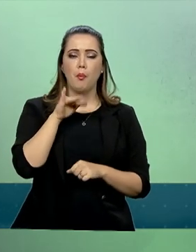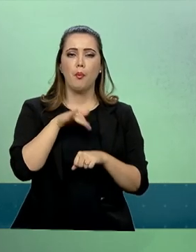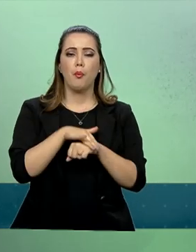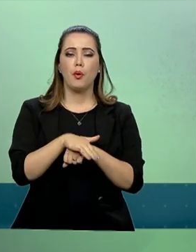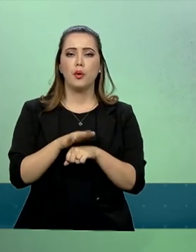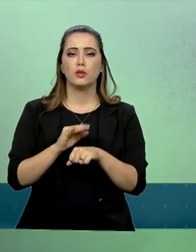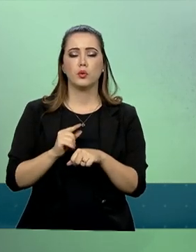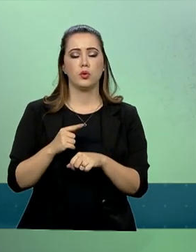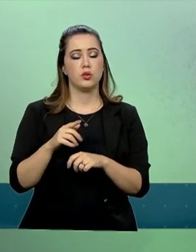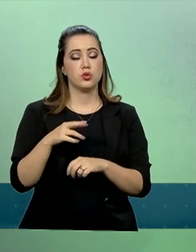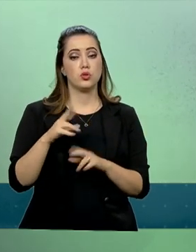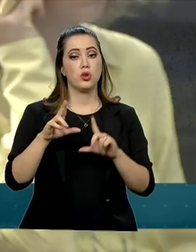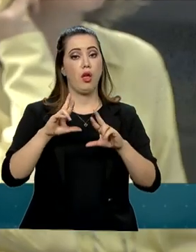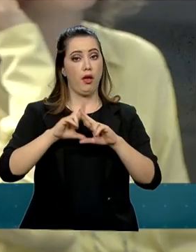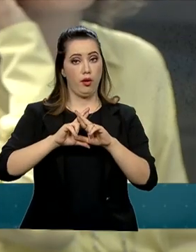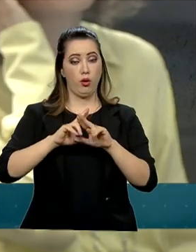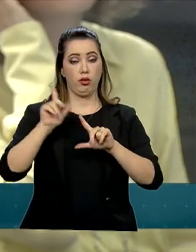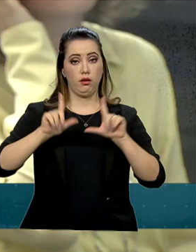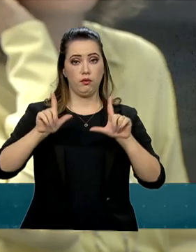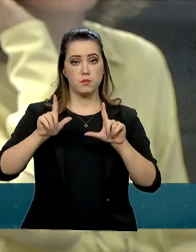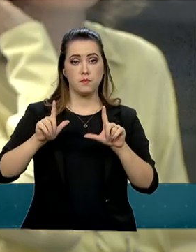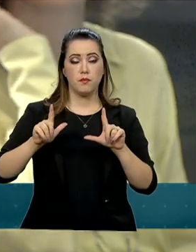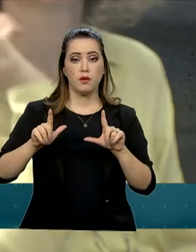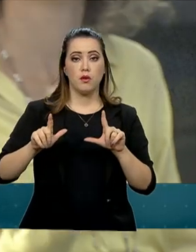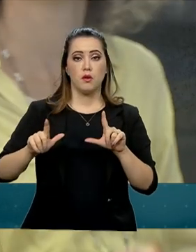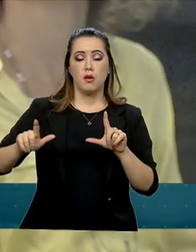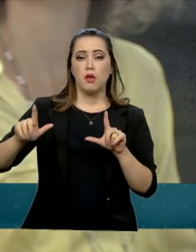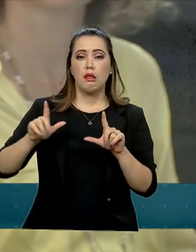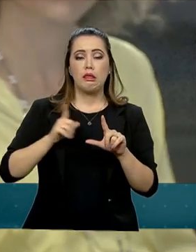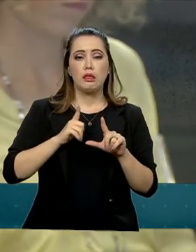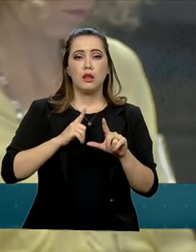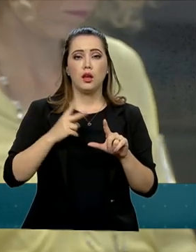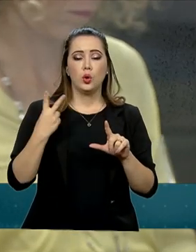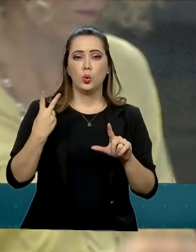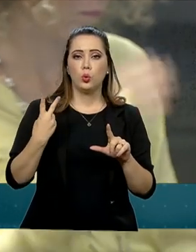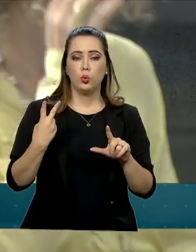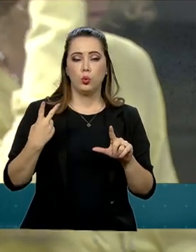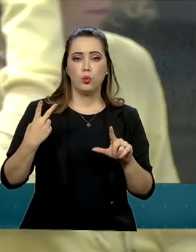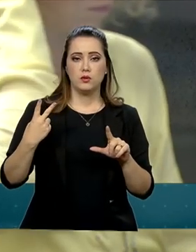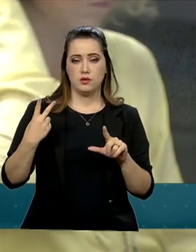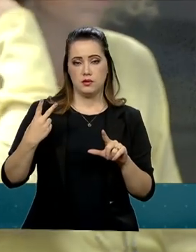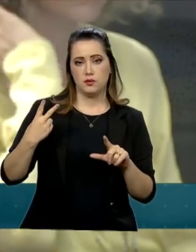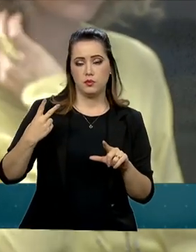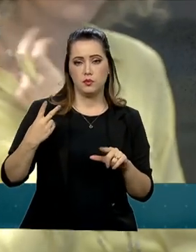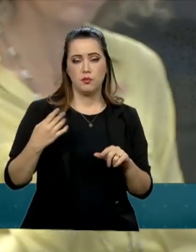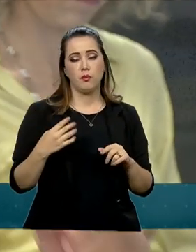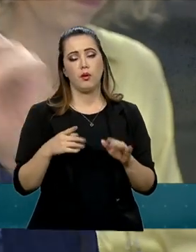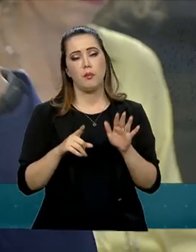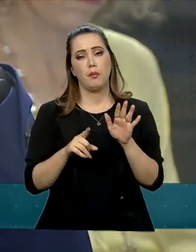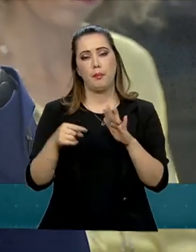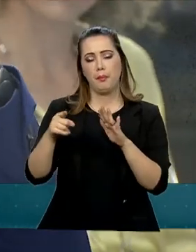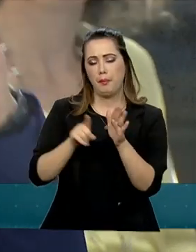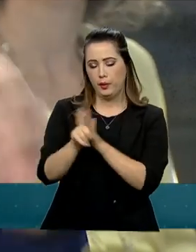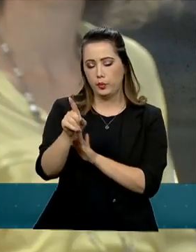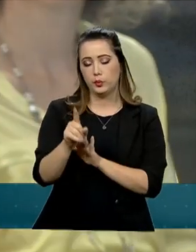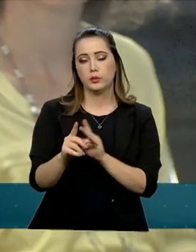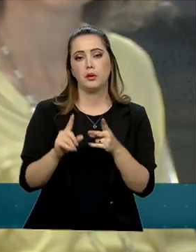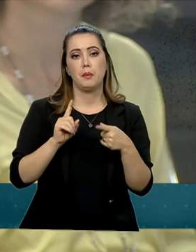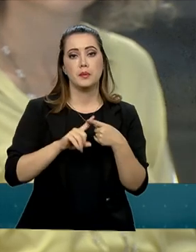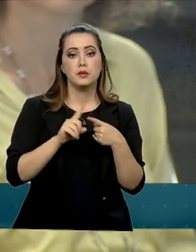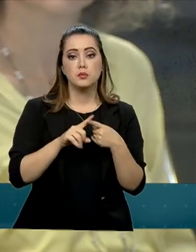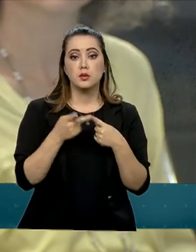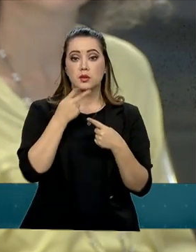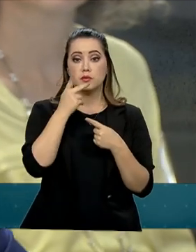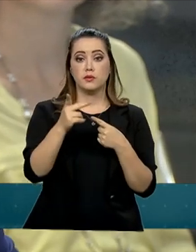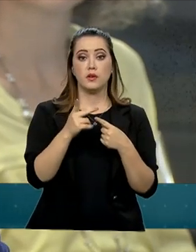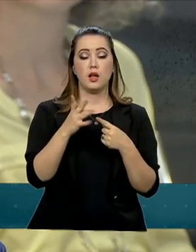Nolasco, da Record TV. Tiago. Tudo jóia. Eu tenho duas perguntas. Primeiro, respeito da negociação em torno da questão